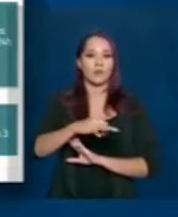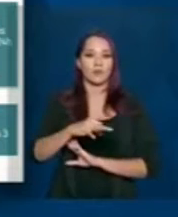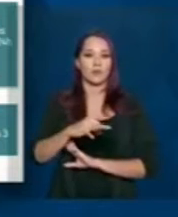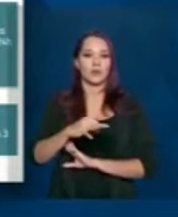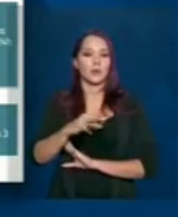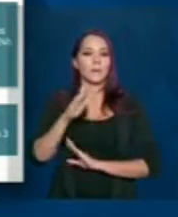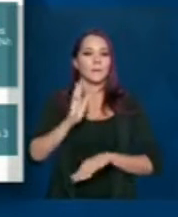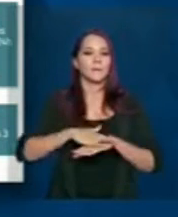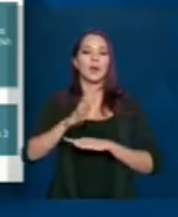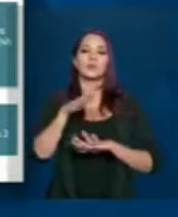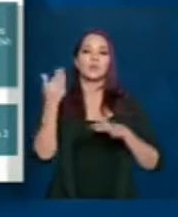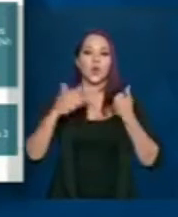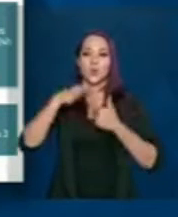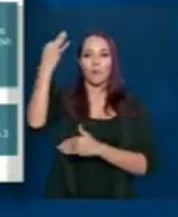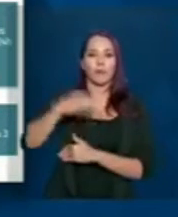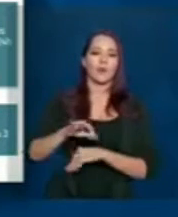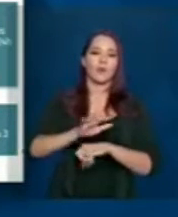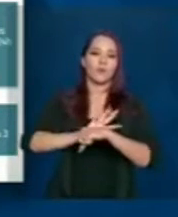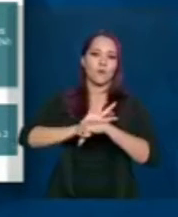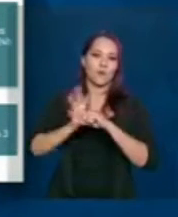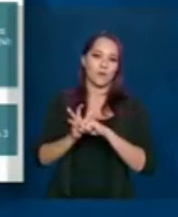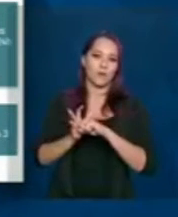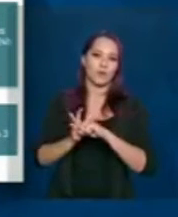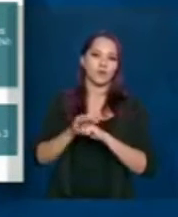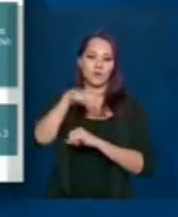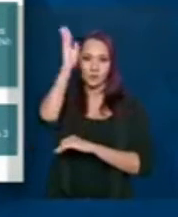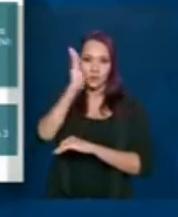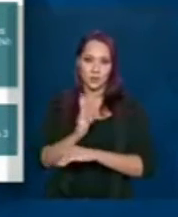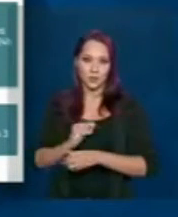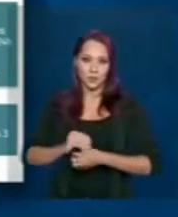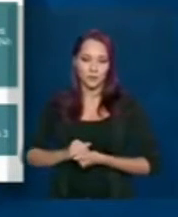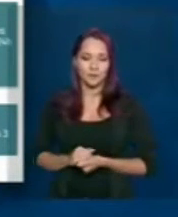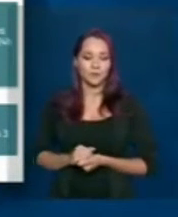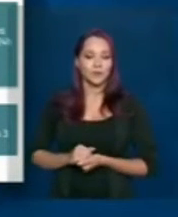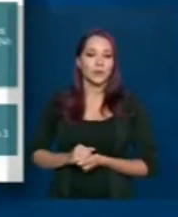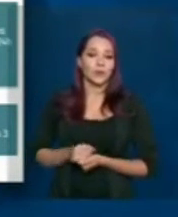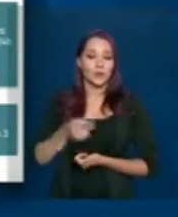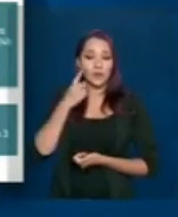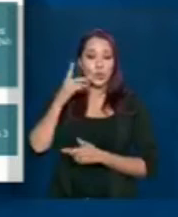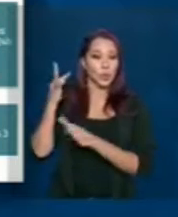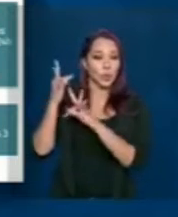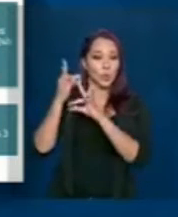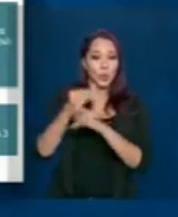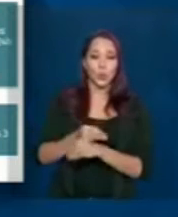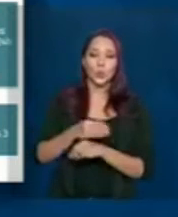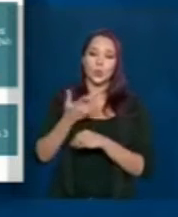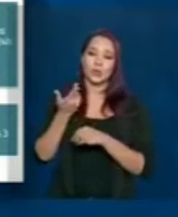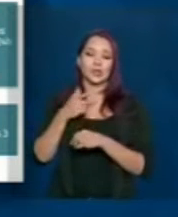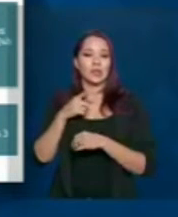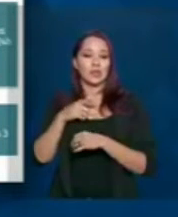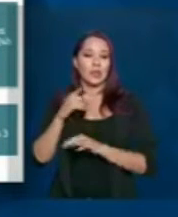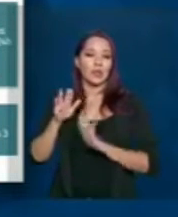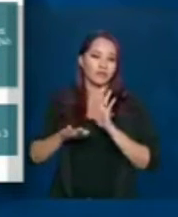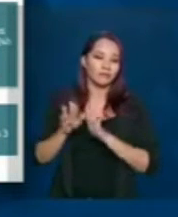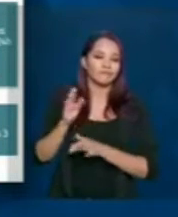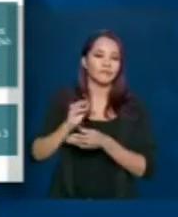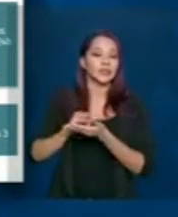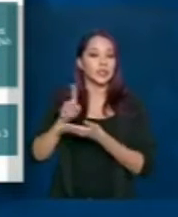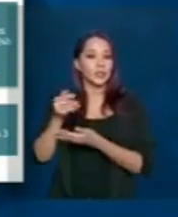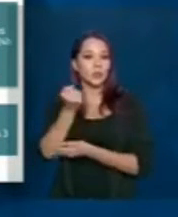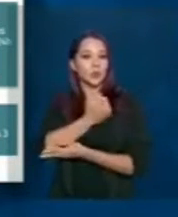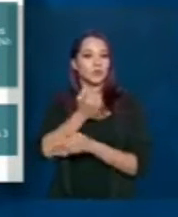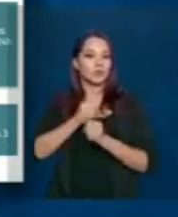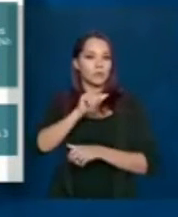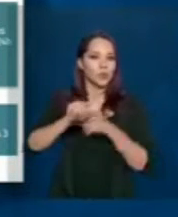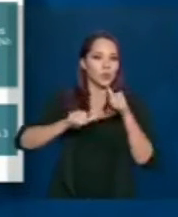mais óbitos confirmados por coronavírus no Brasil considerando toda a questão da alimentação e lembrando que esses números podem mudar